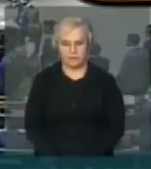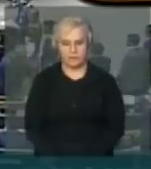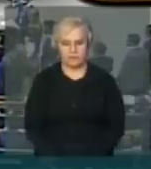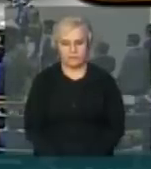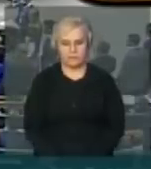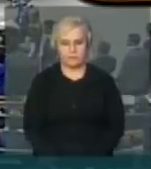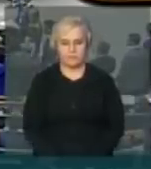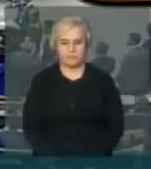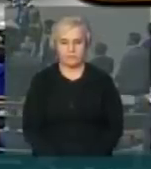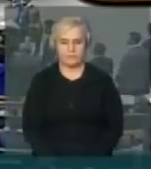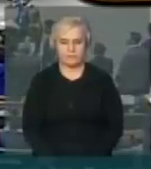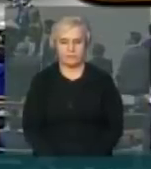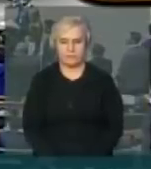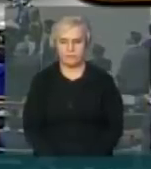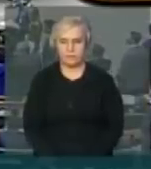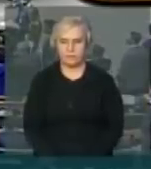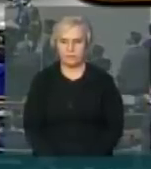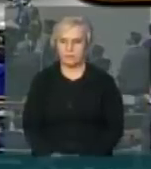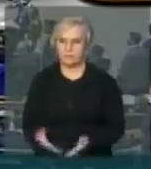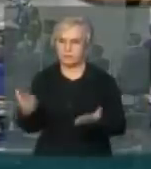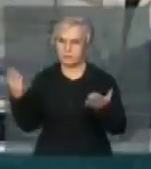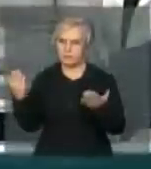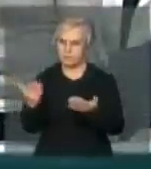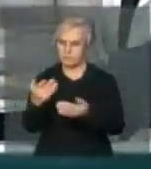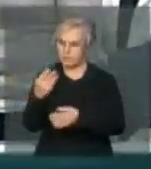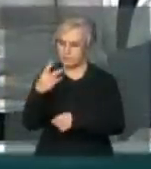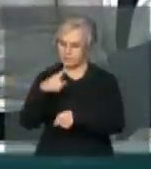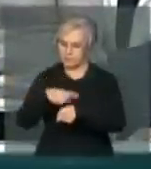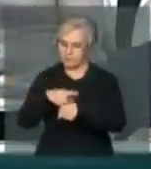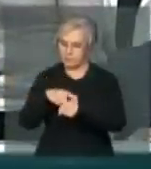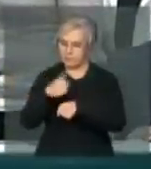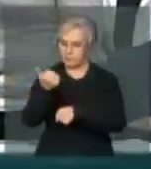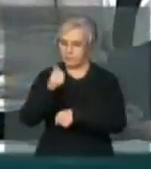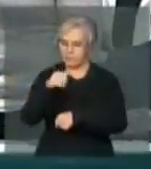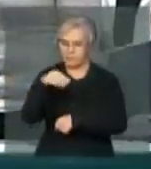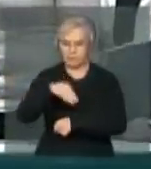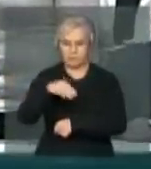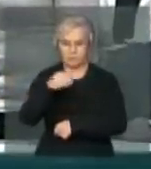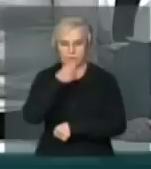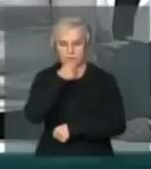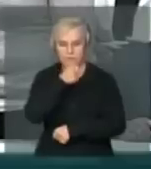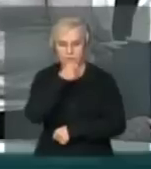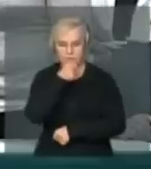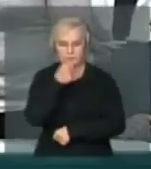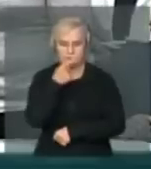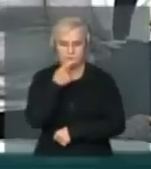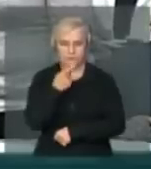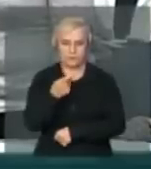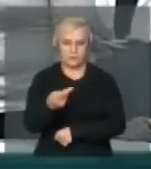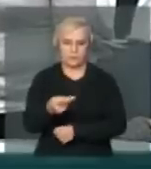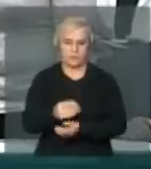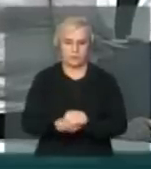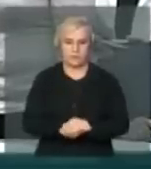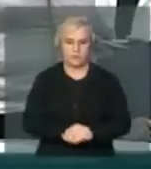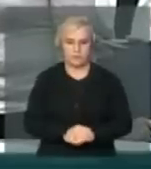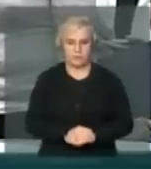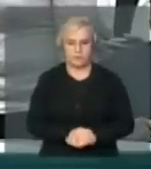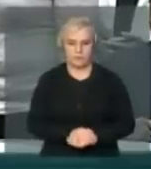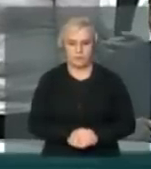Agora em Brasília são 3 horas e 11 minutos O Brasil na casa